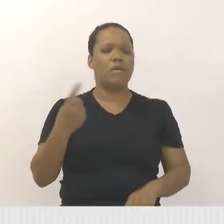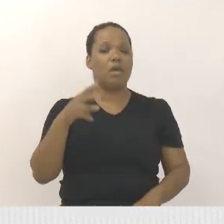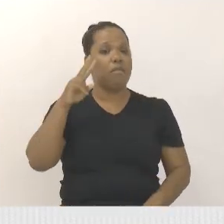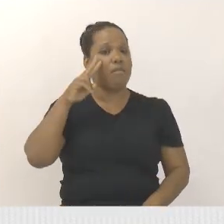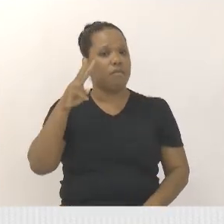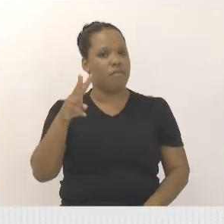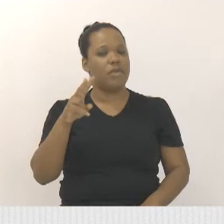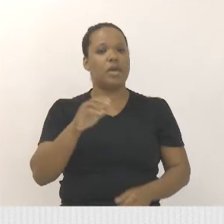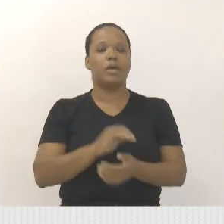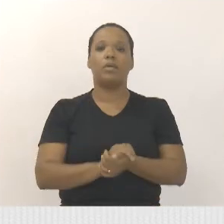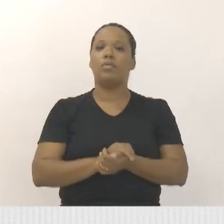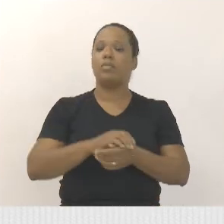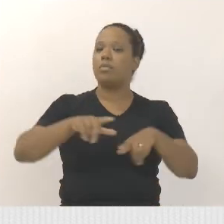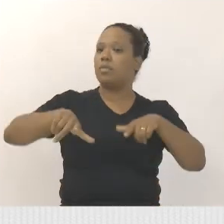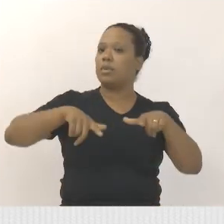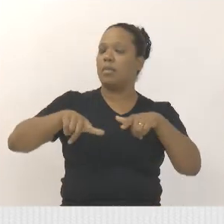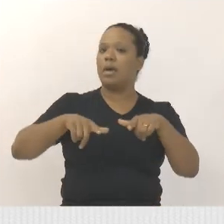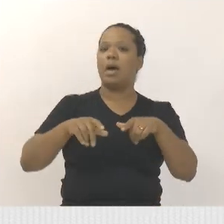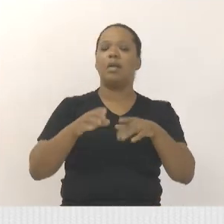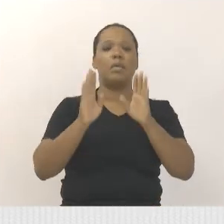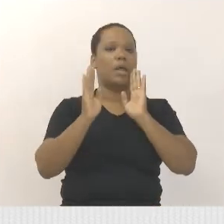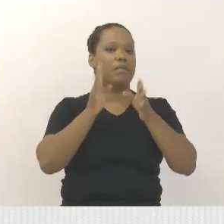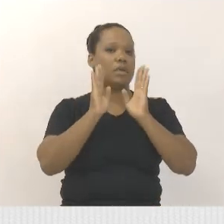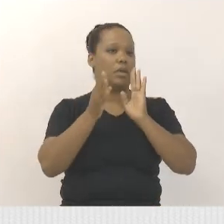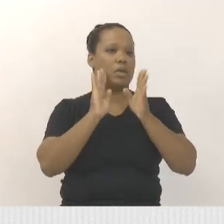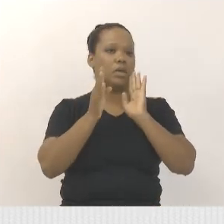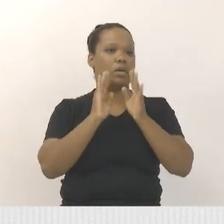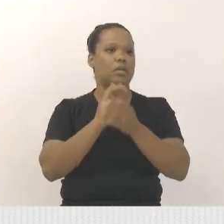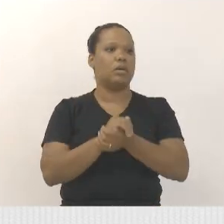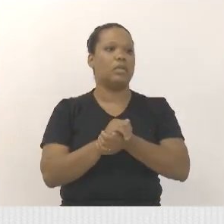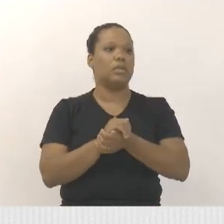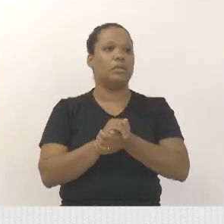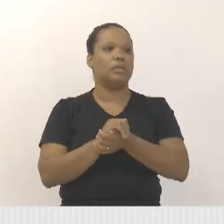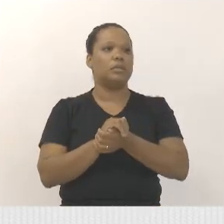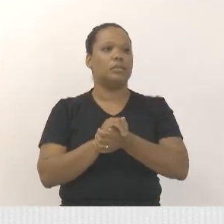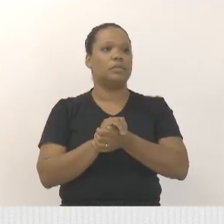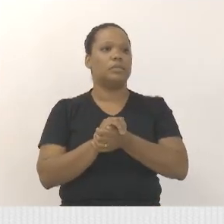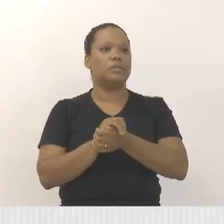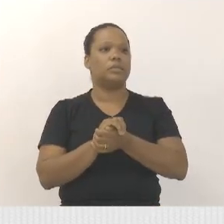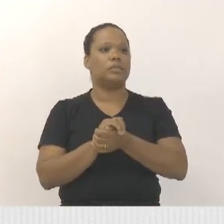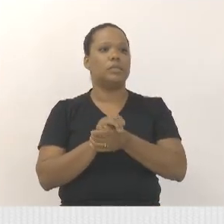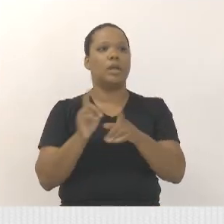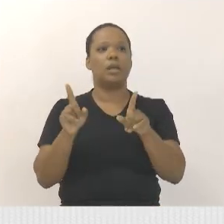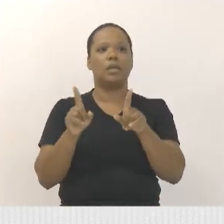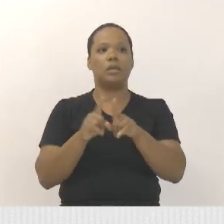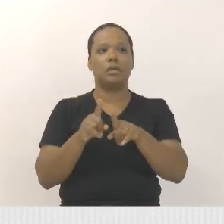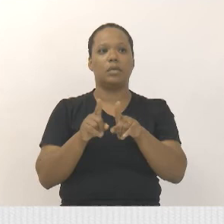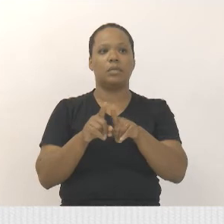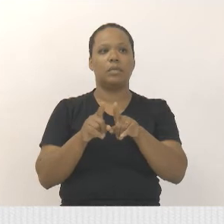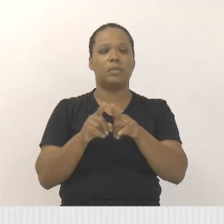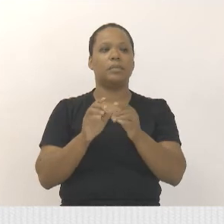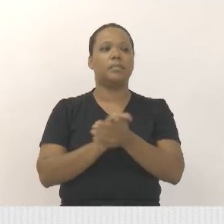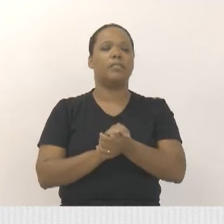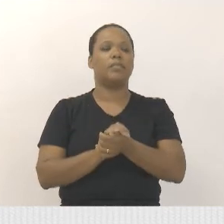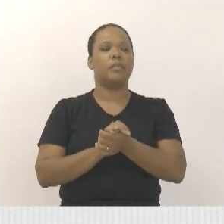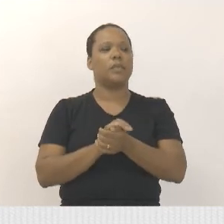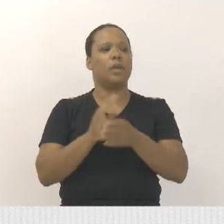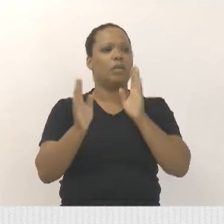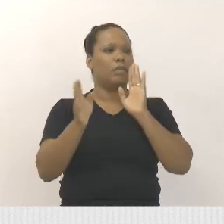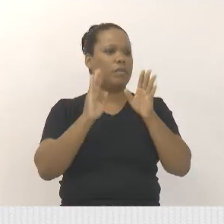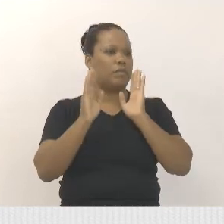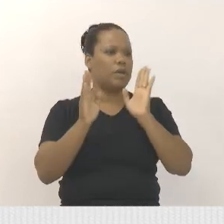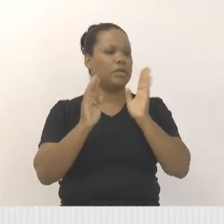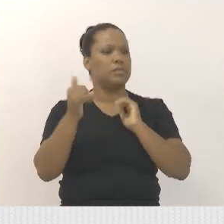trabalho também pela nossa rede social, pelo Facebook Juarez e Juarez 2, também pela página do vereador Juarez Araújo.